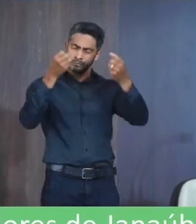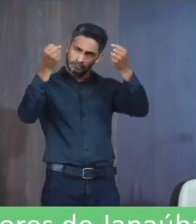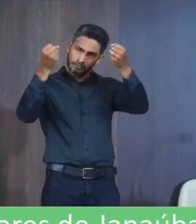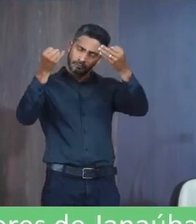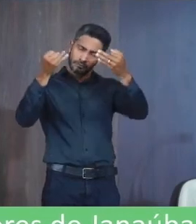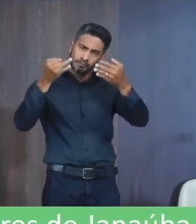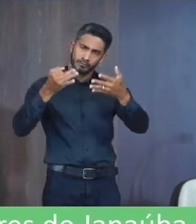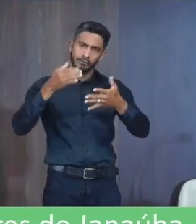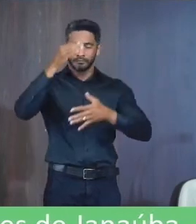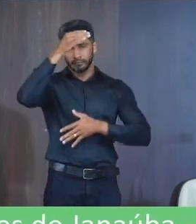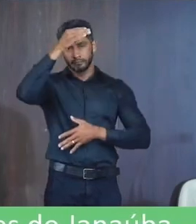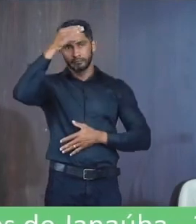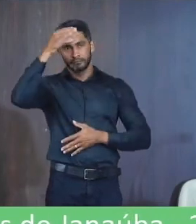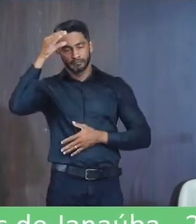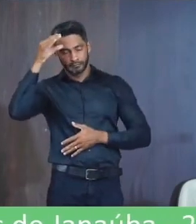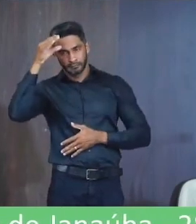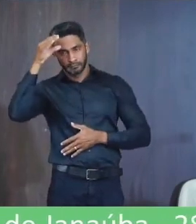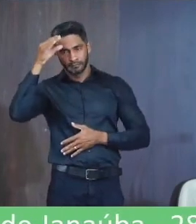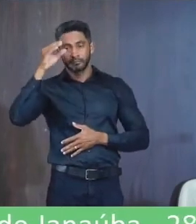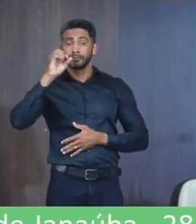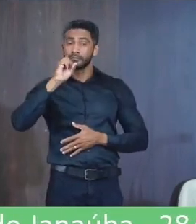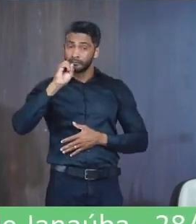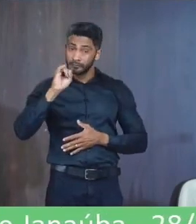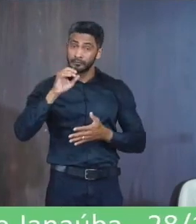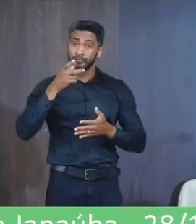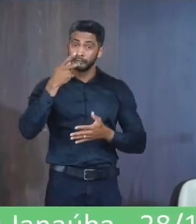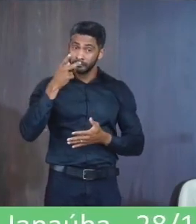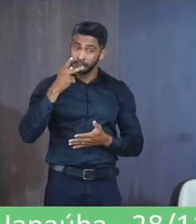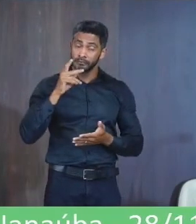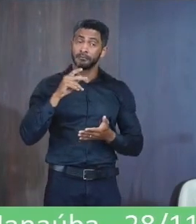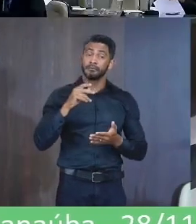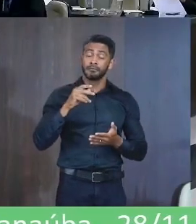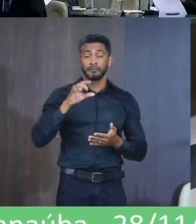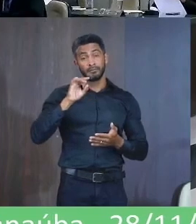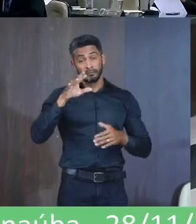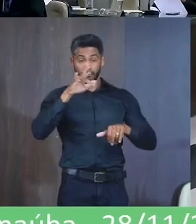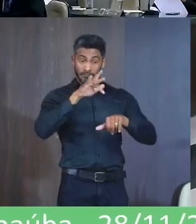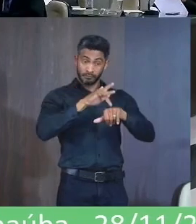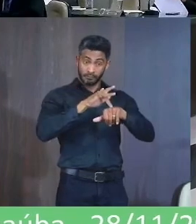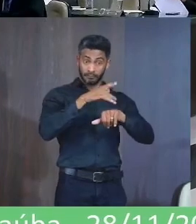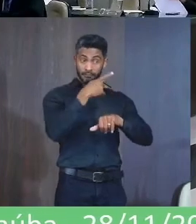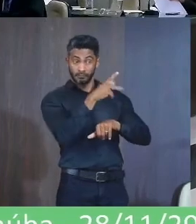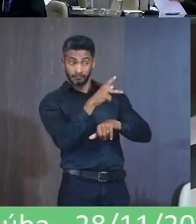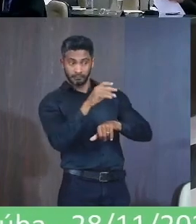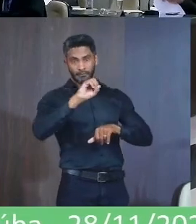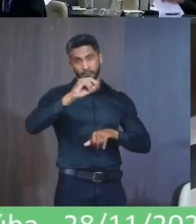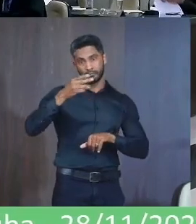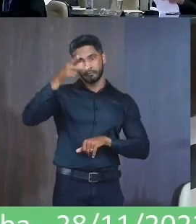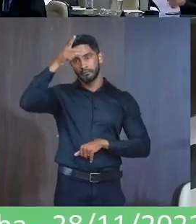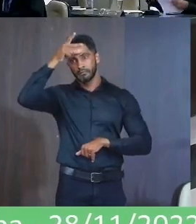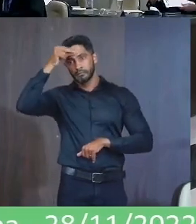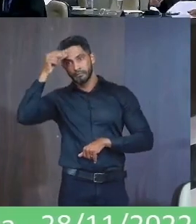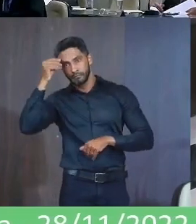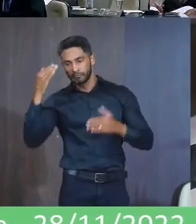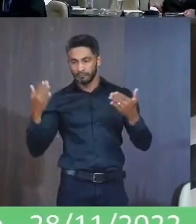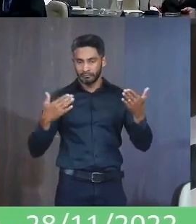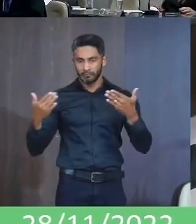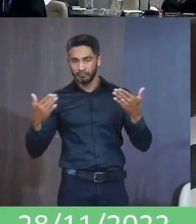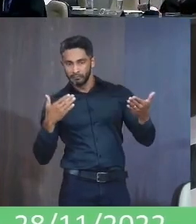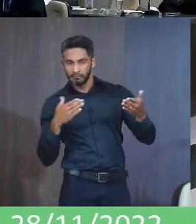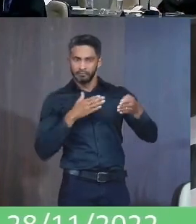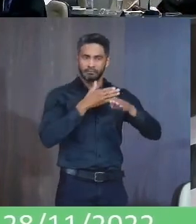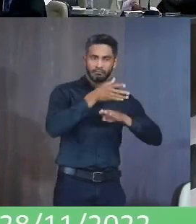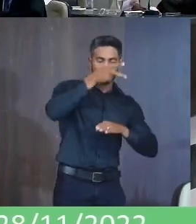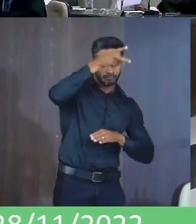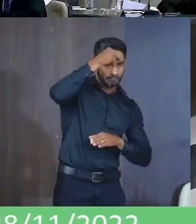Na câmara Para ver se ele Fala o que realmente É mesmo Se a culpa é deles Ou da prefeitura Porque fica um jogando por outro Vai na